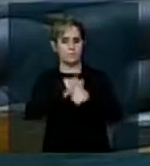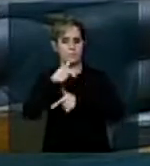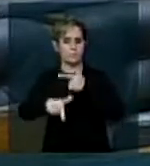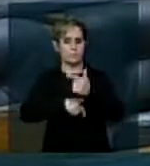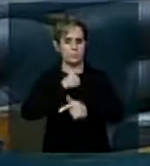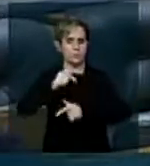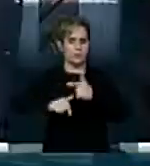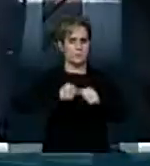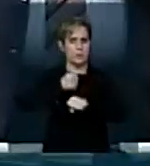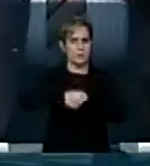trabalhadores. Obrigado.